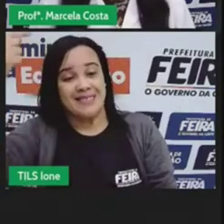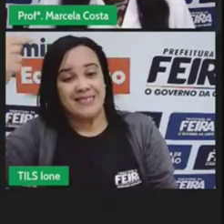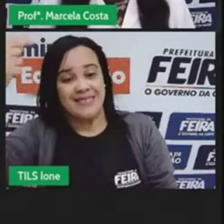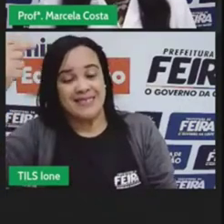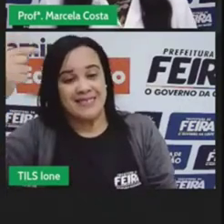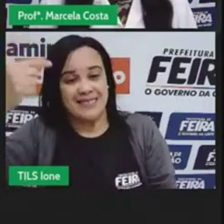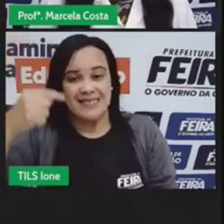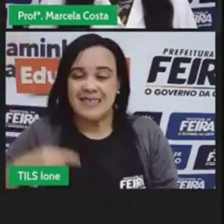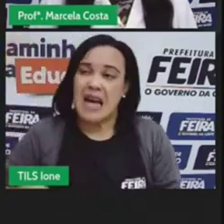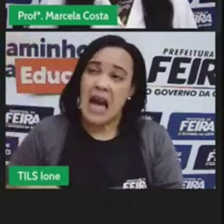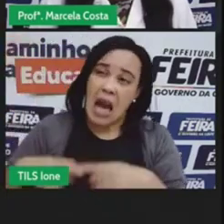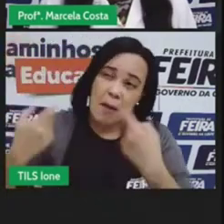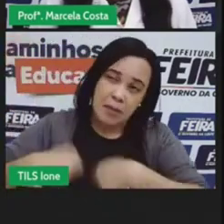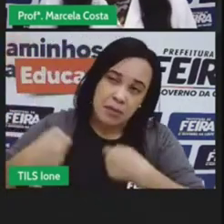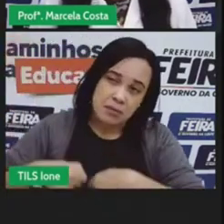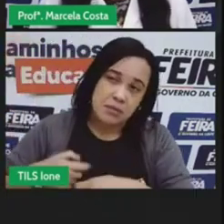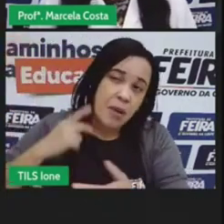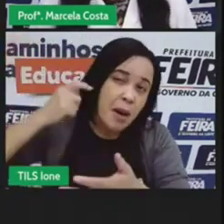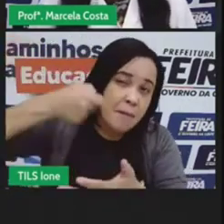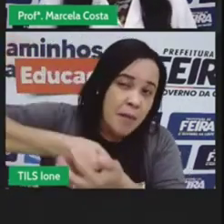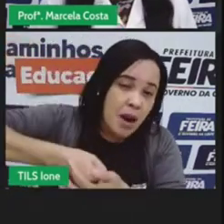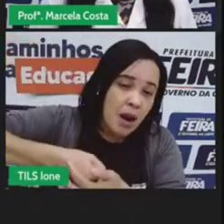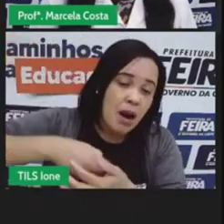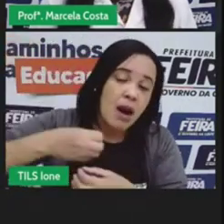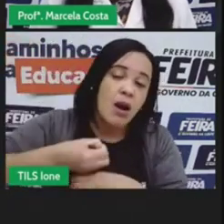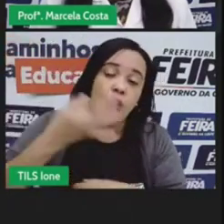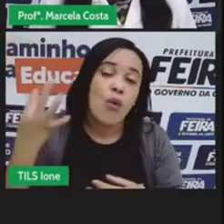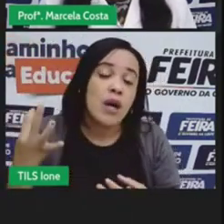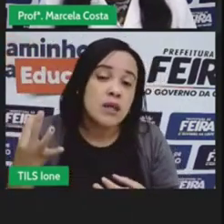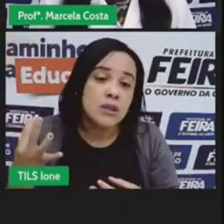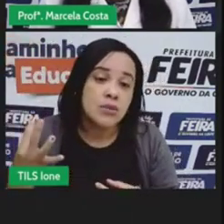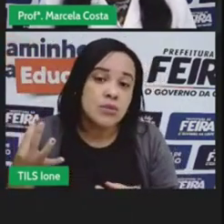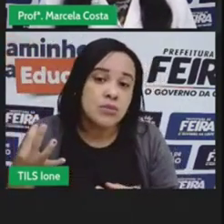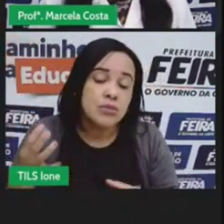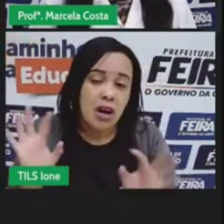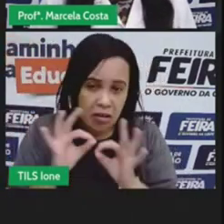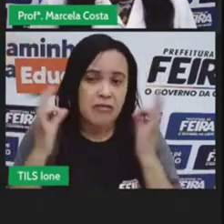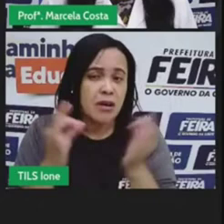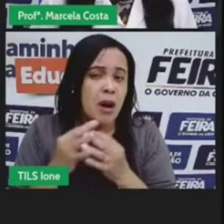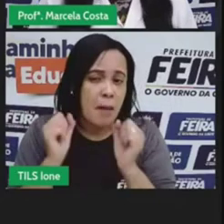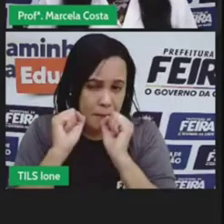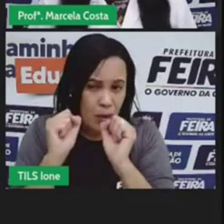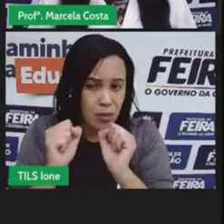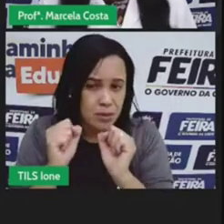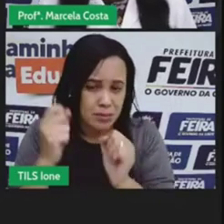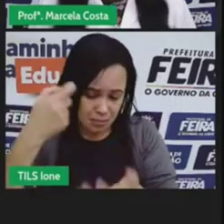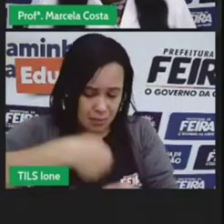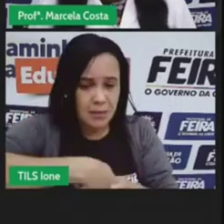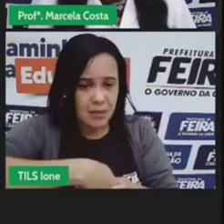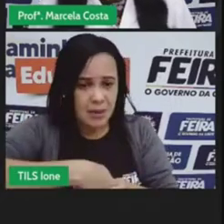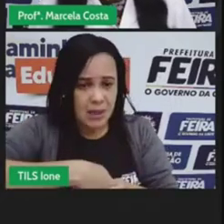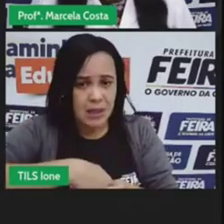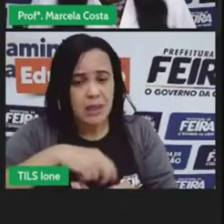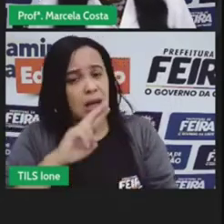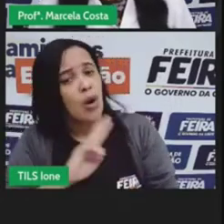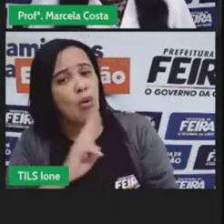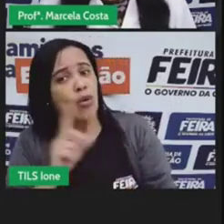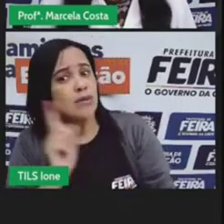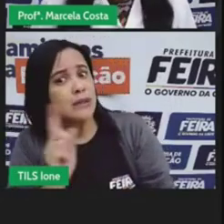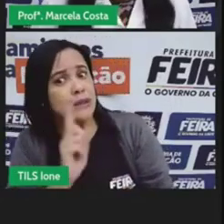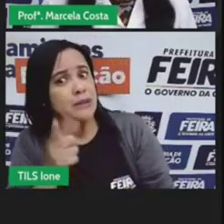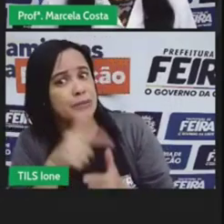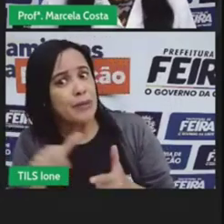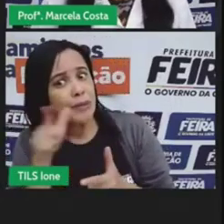daquele daquela coisa que você quer cabe no orçamento se não vai gerar um endividamento aí com a sua